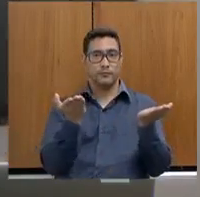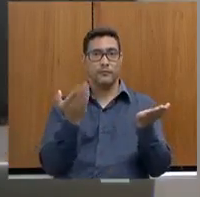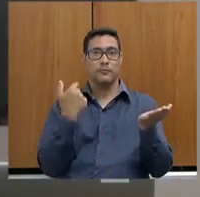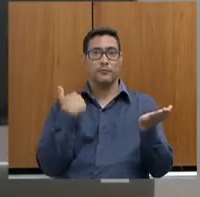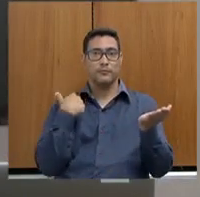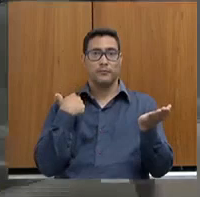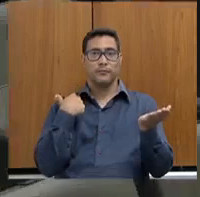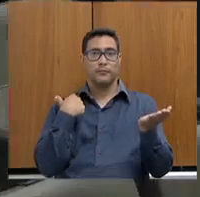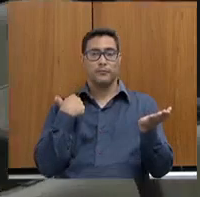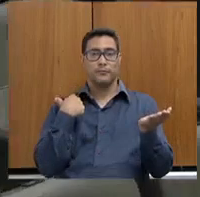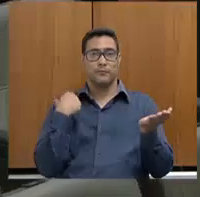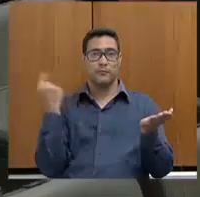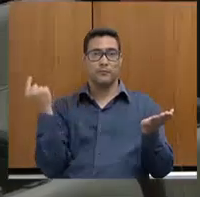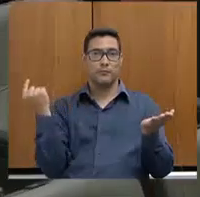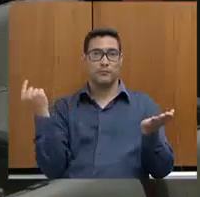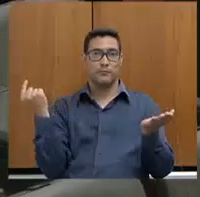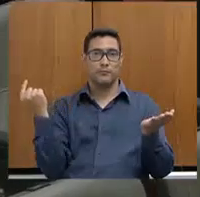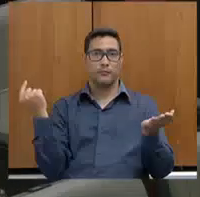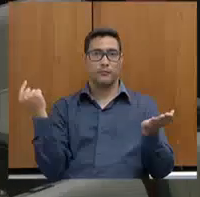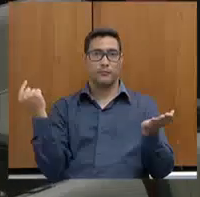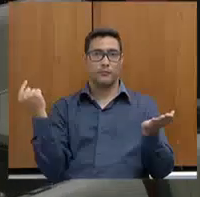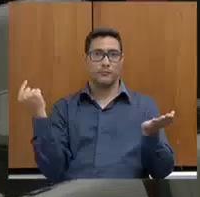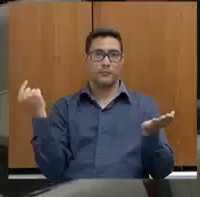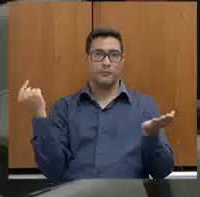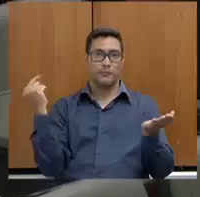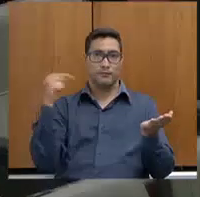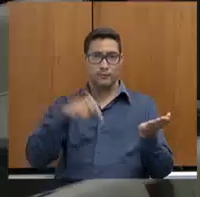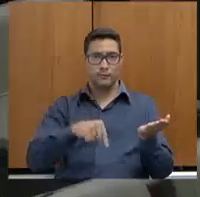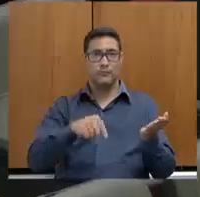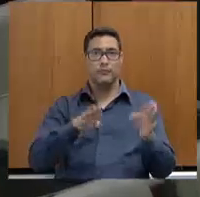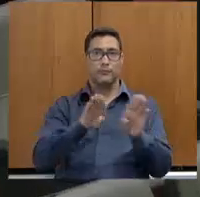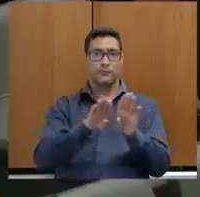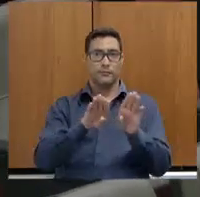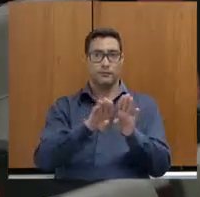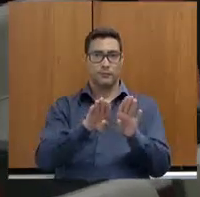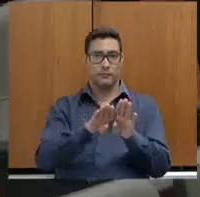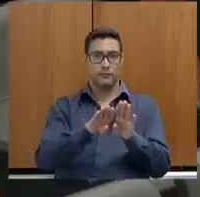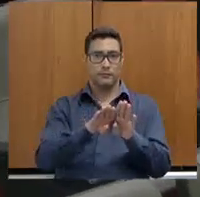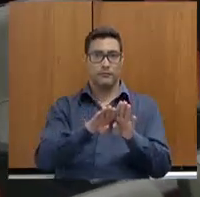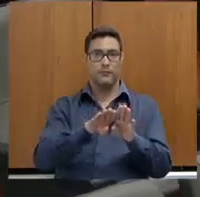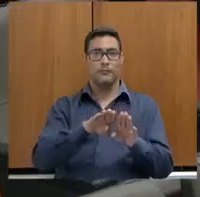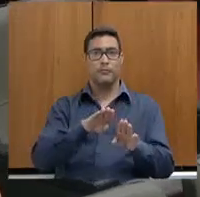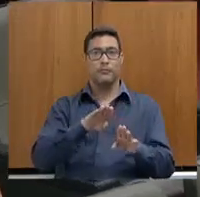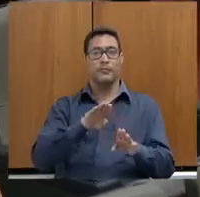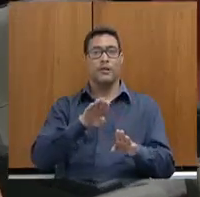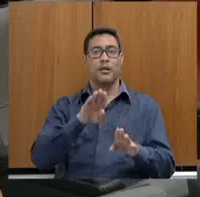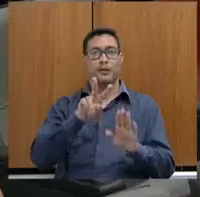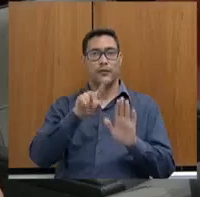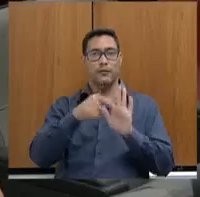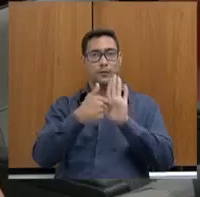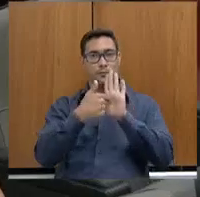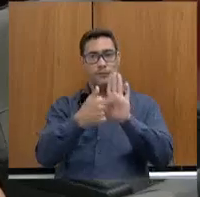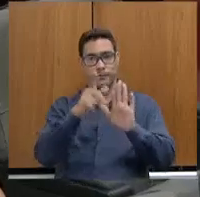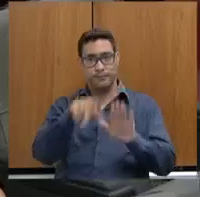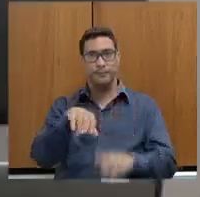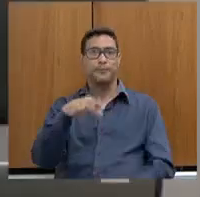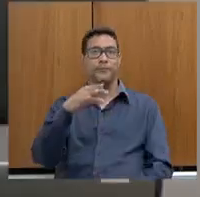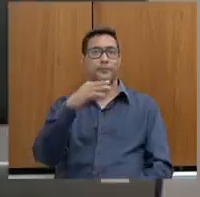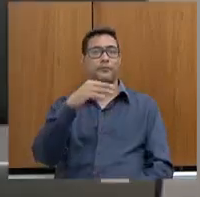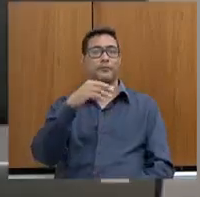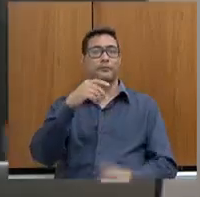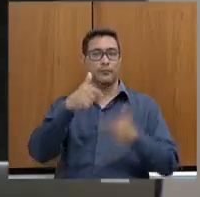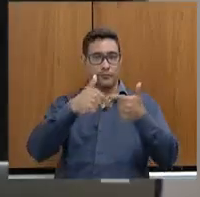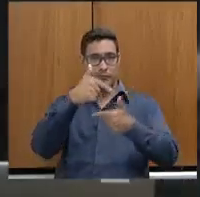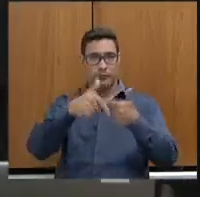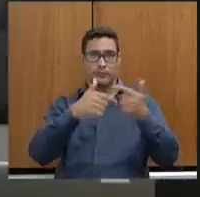secretário e ilustre deputada Celis Laviola, para acompanhar os trabalhos do Assembleia Fiscaliza,